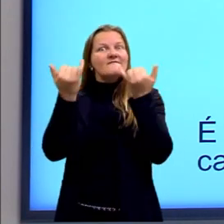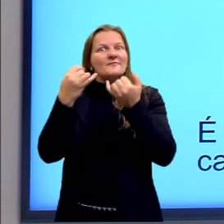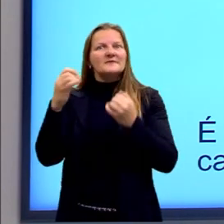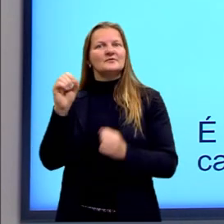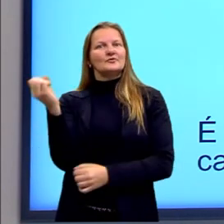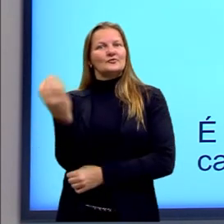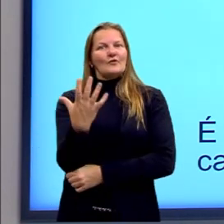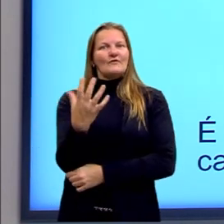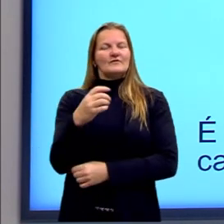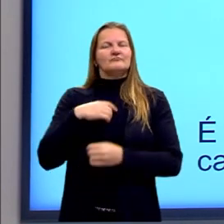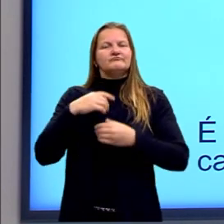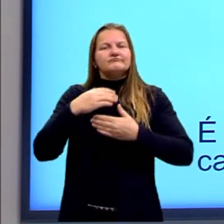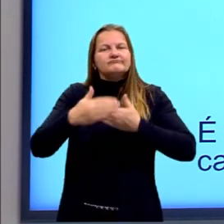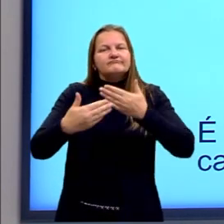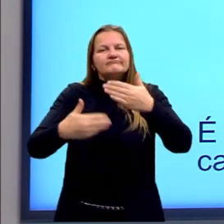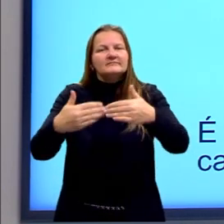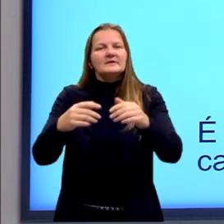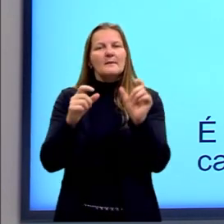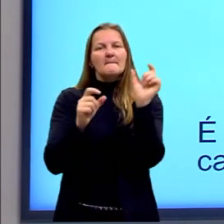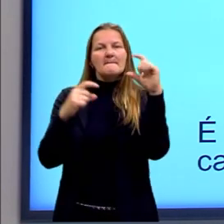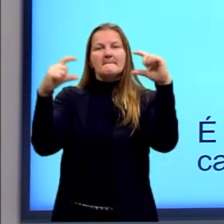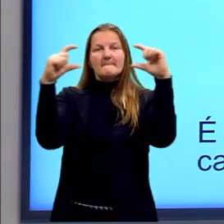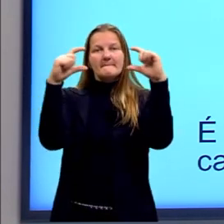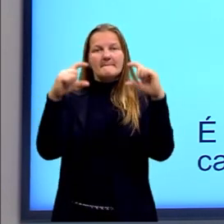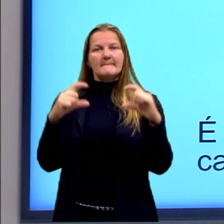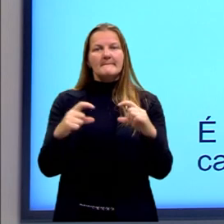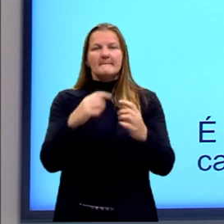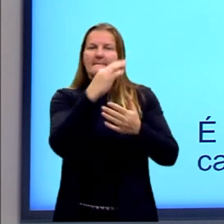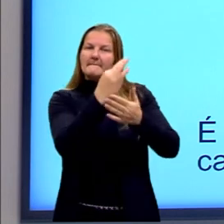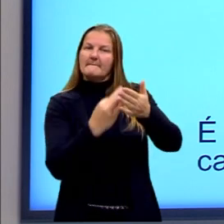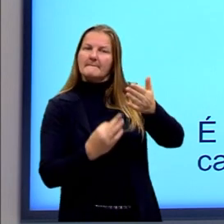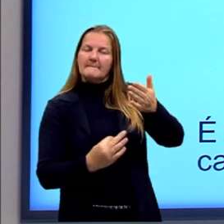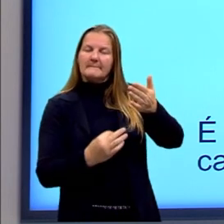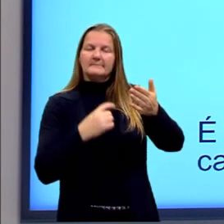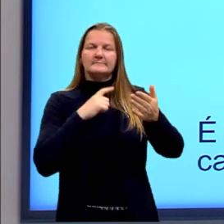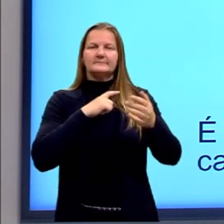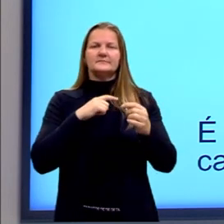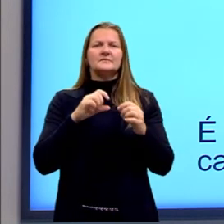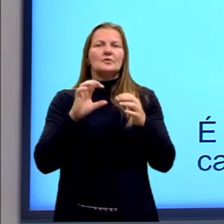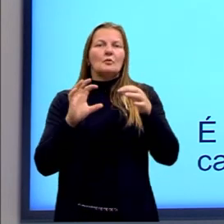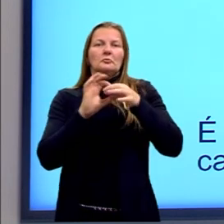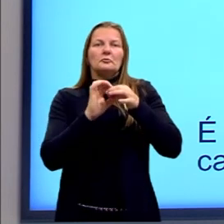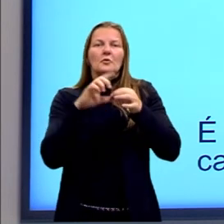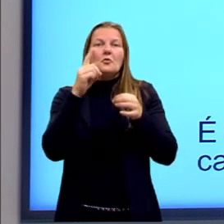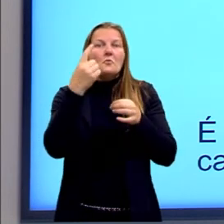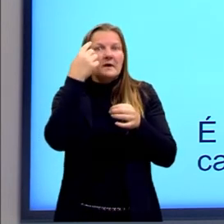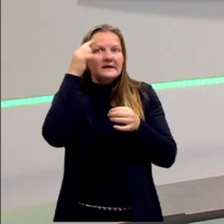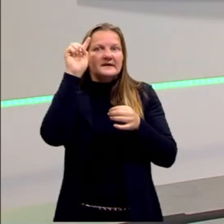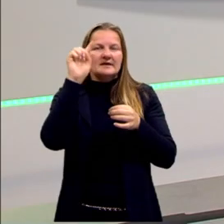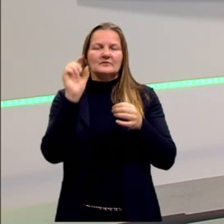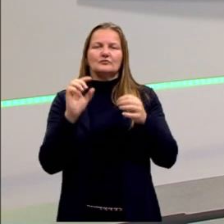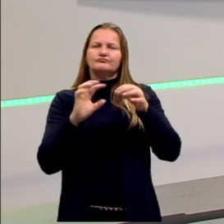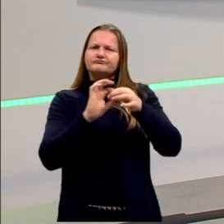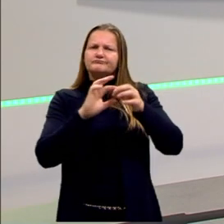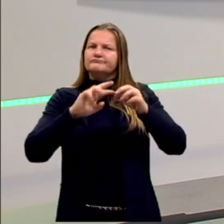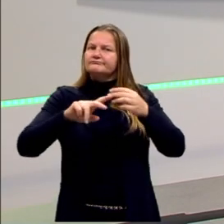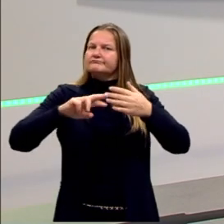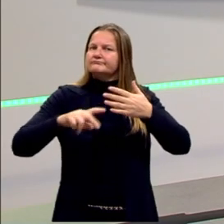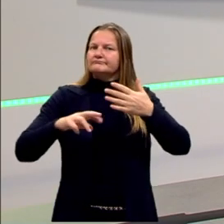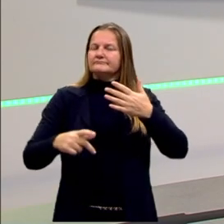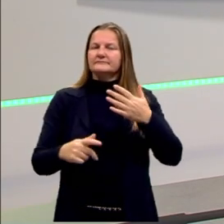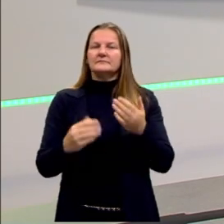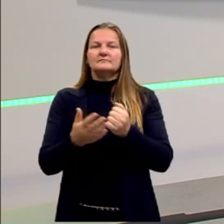ao longo de cada parágrafo, não se prendendo apenas a uma ideia. Então, o princípio